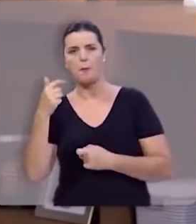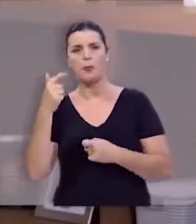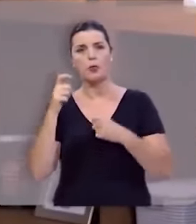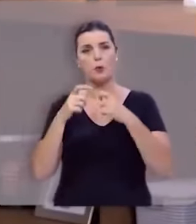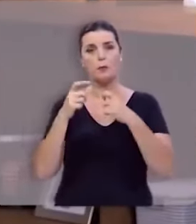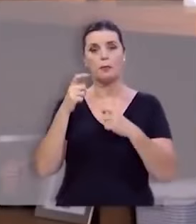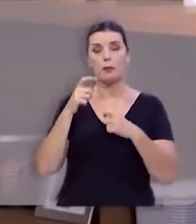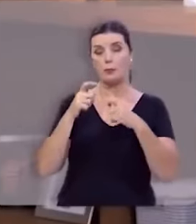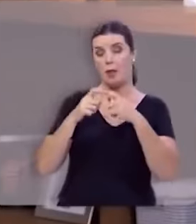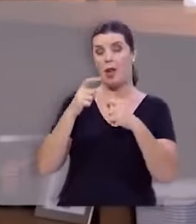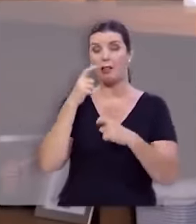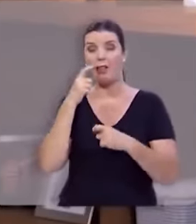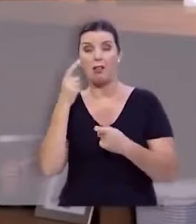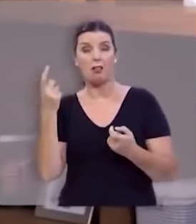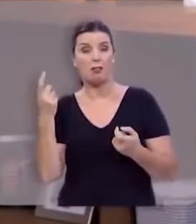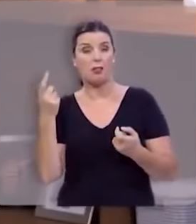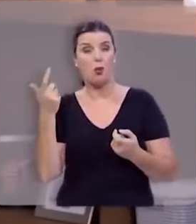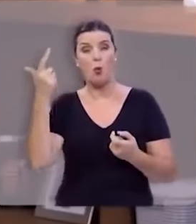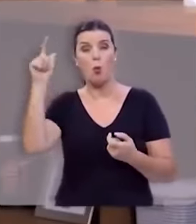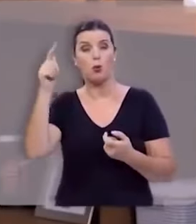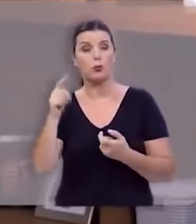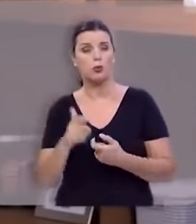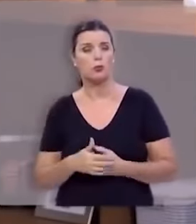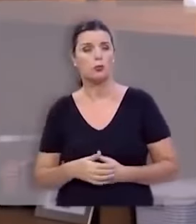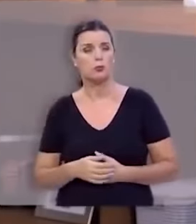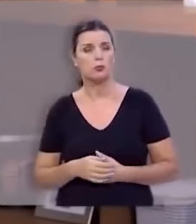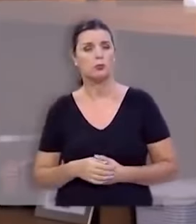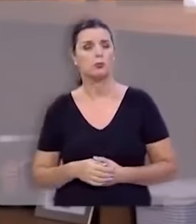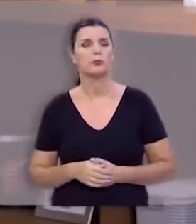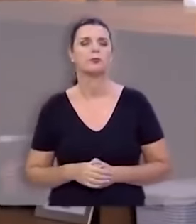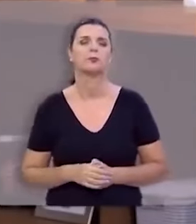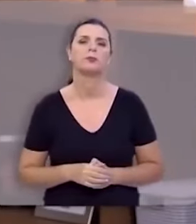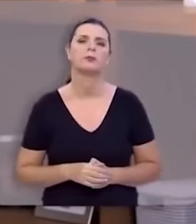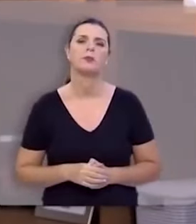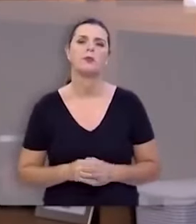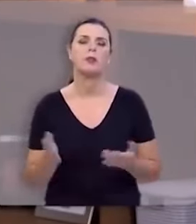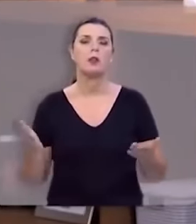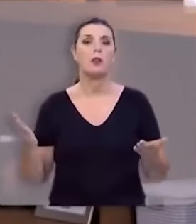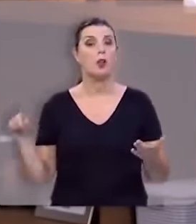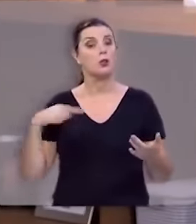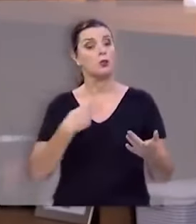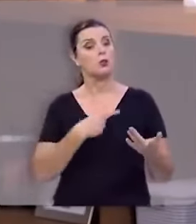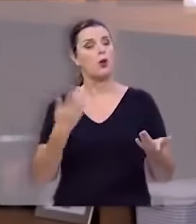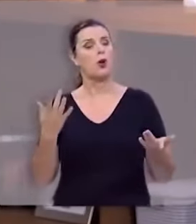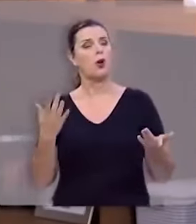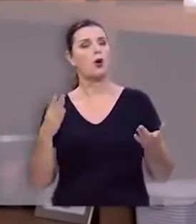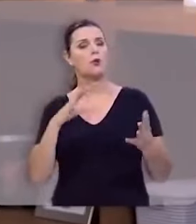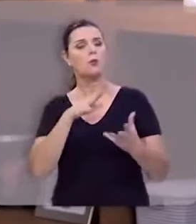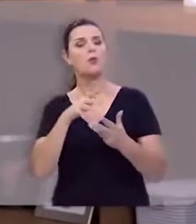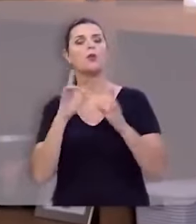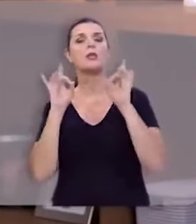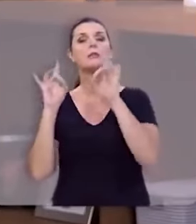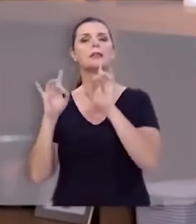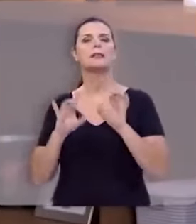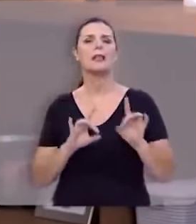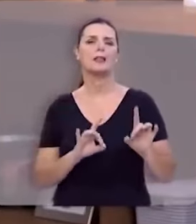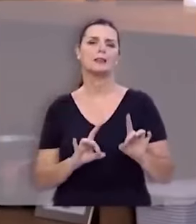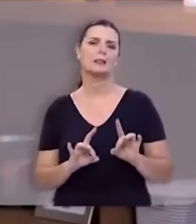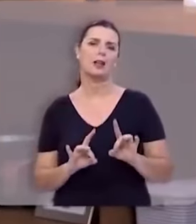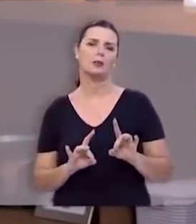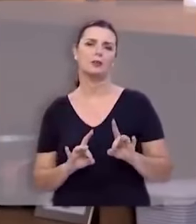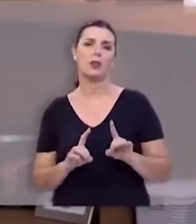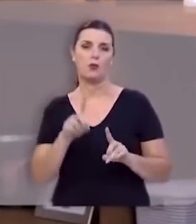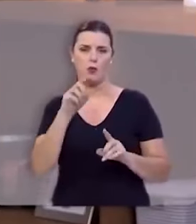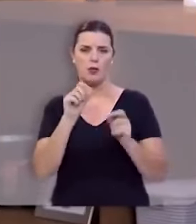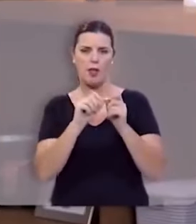dentista se a dor de dente é de outro jeito é outro dentista nós estamos vivendo um mundo das especialidades então se